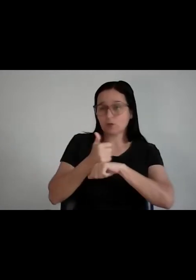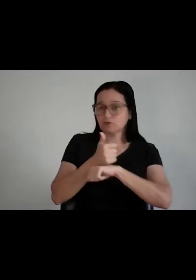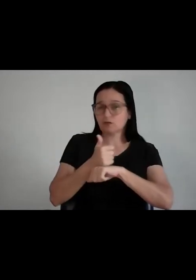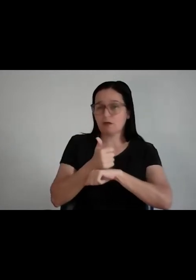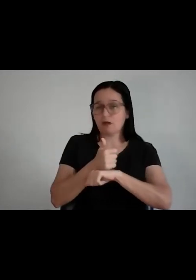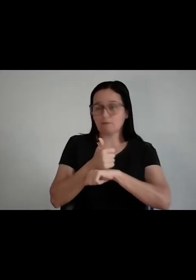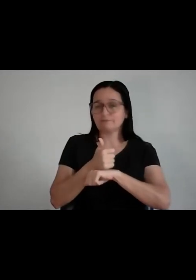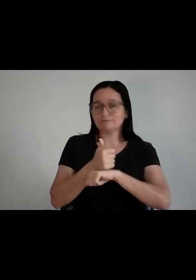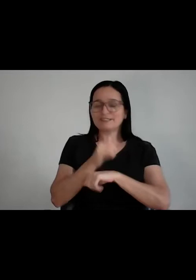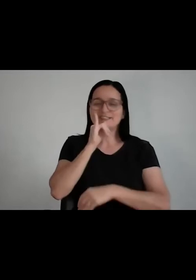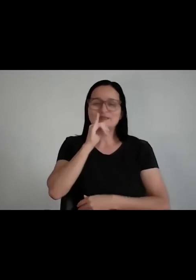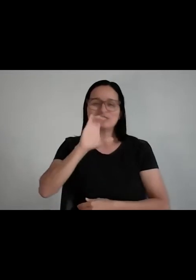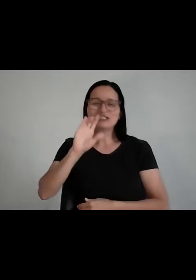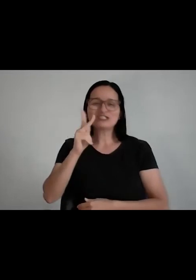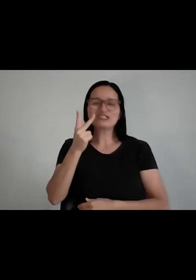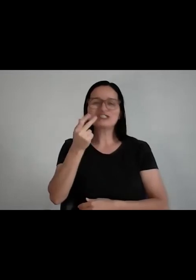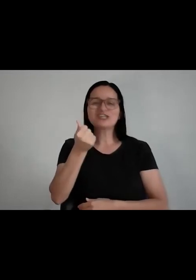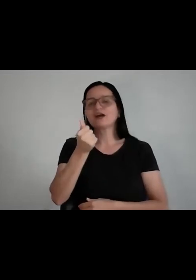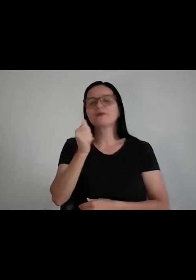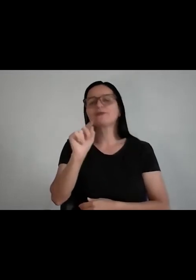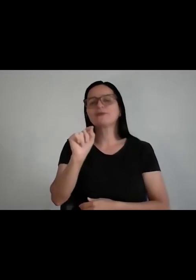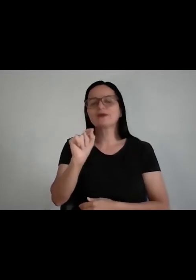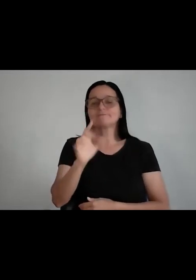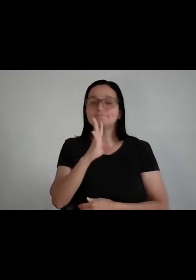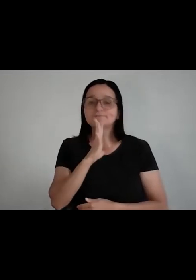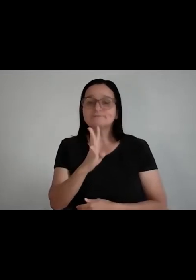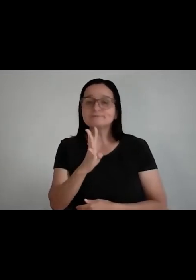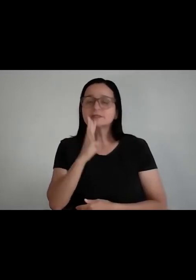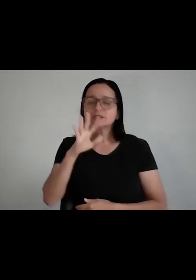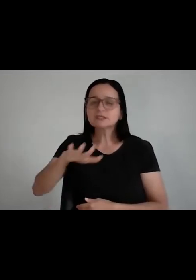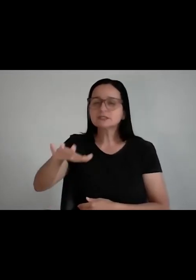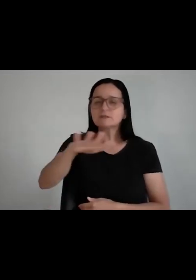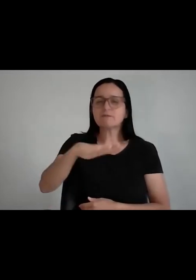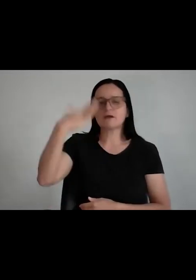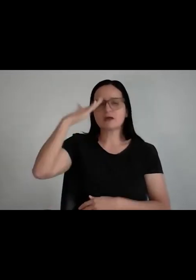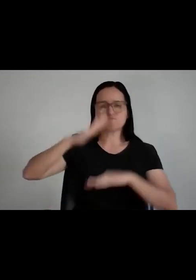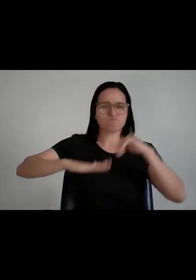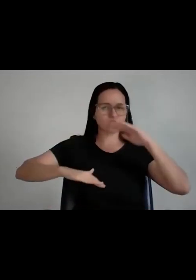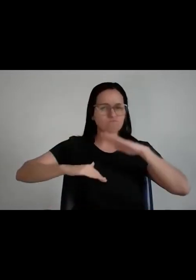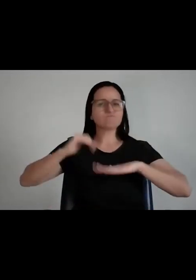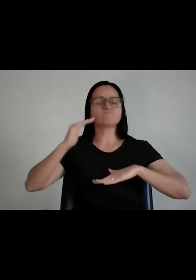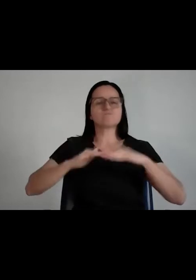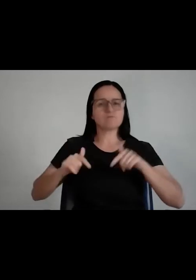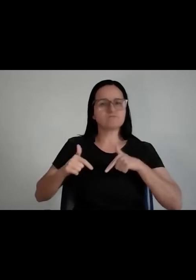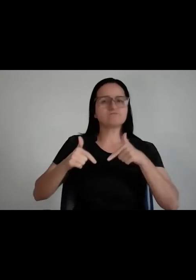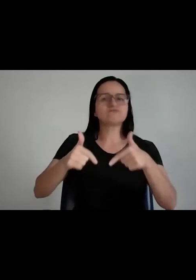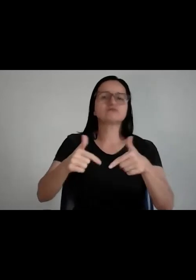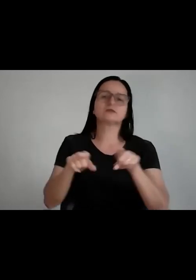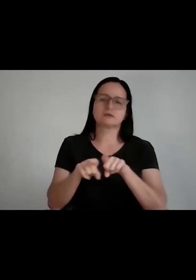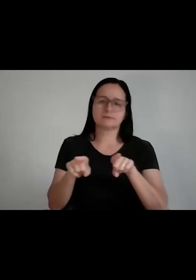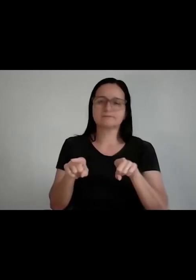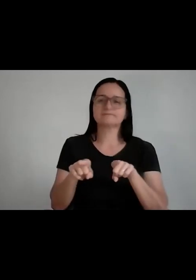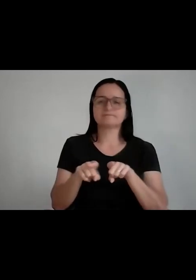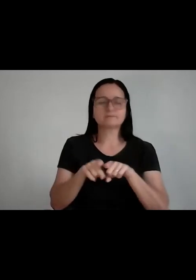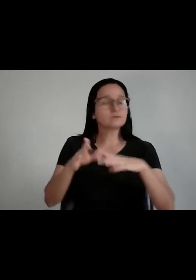chá, né? Que é o conhecimento que essa pessoa tem, as habilidades que ela desenvolveu e as atitudes. Qualquer